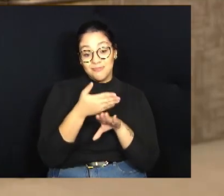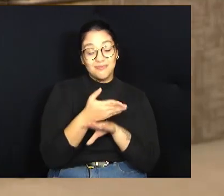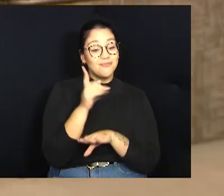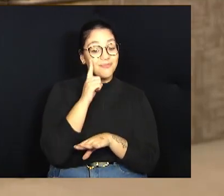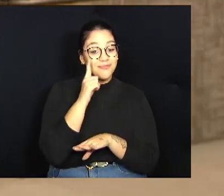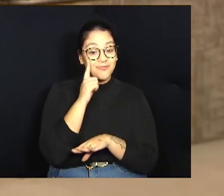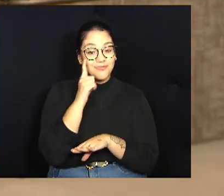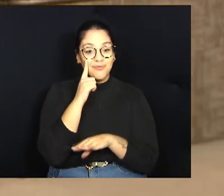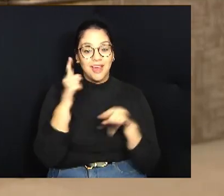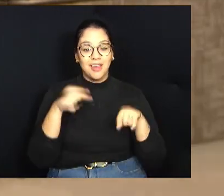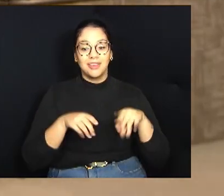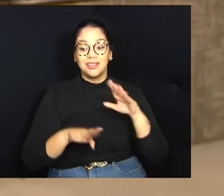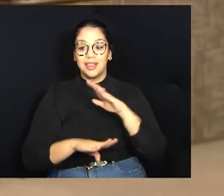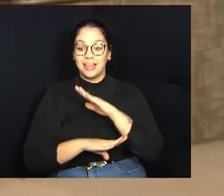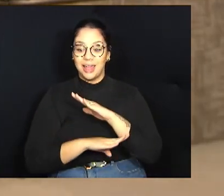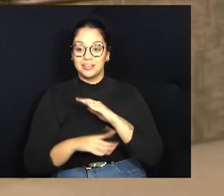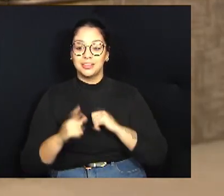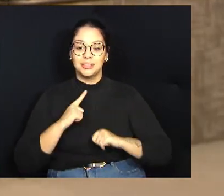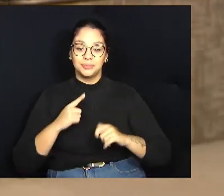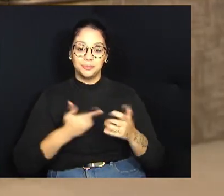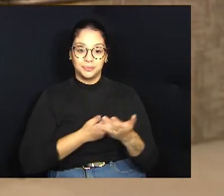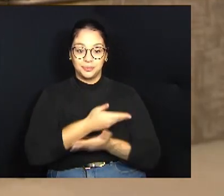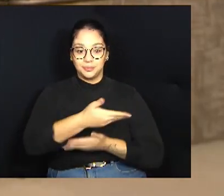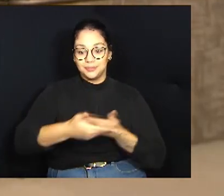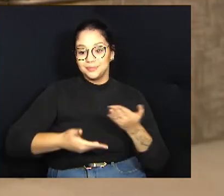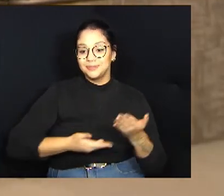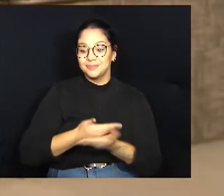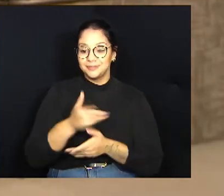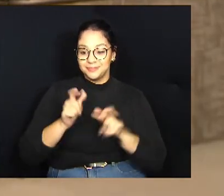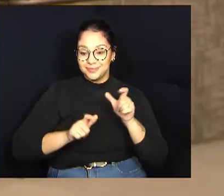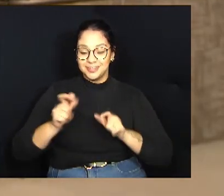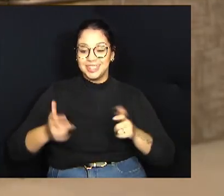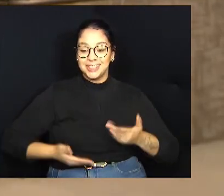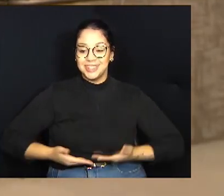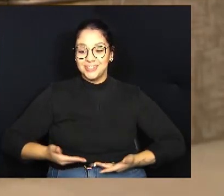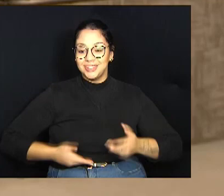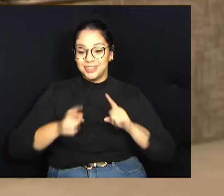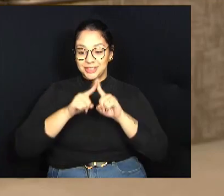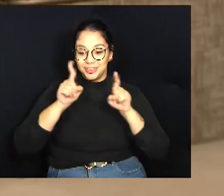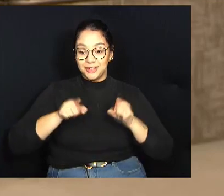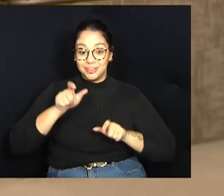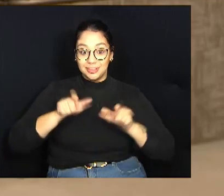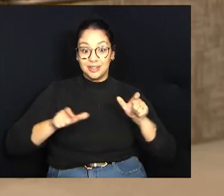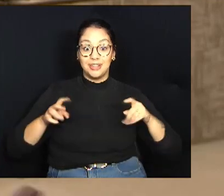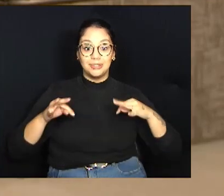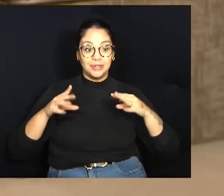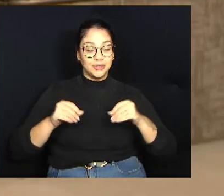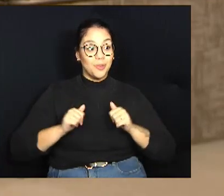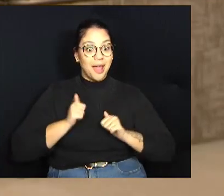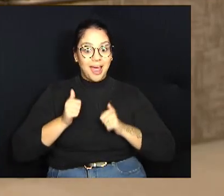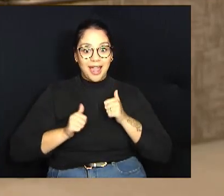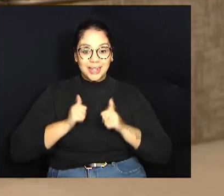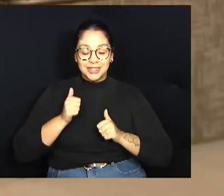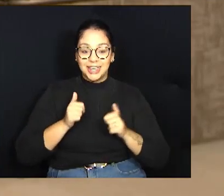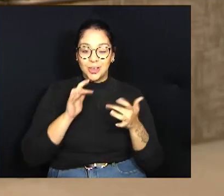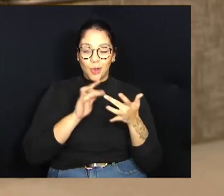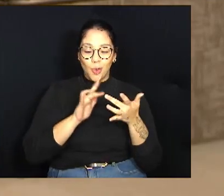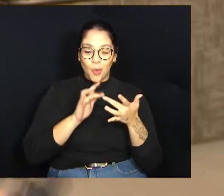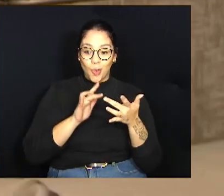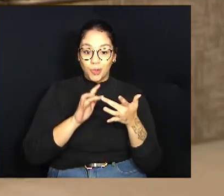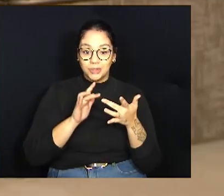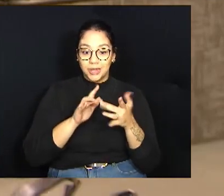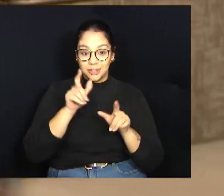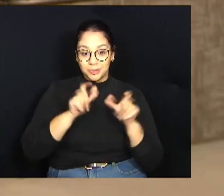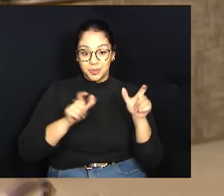casa. O envolvimento dos servidores da casa, então todos estavam ansiosos para retomar isso. contato com os estudantes é sempre